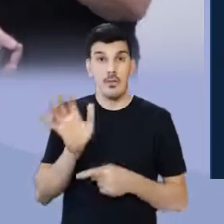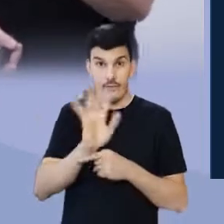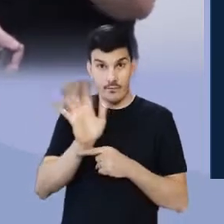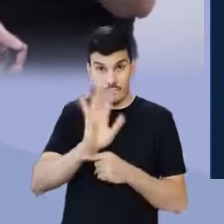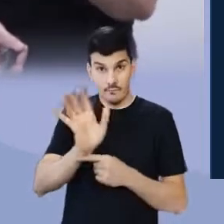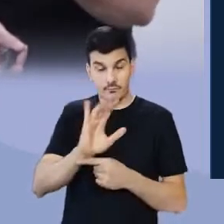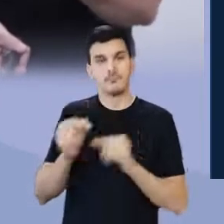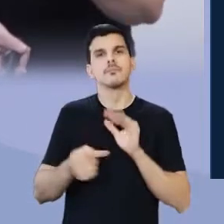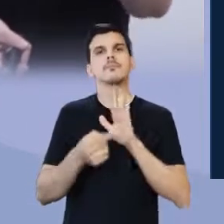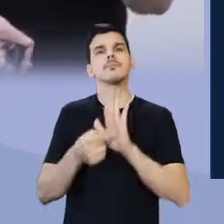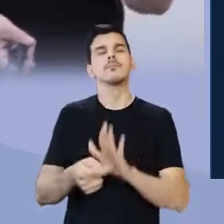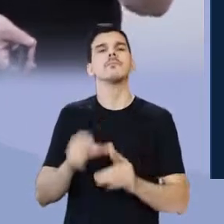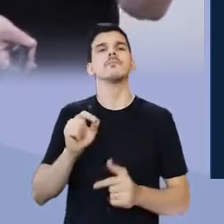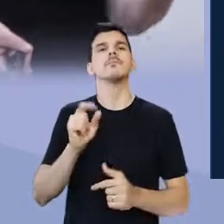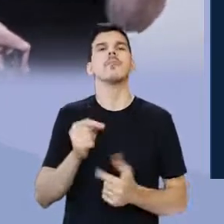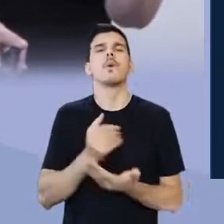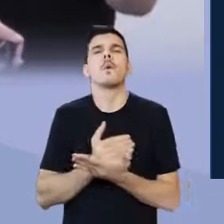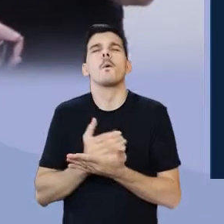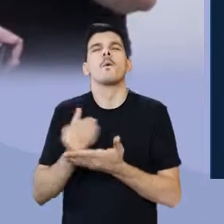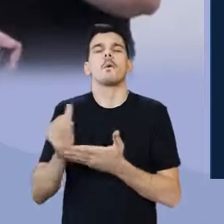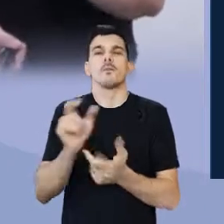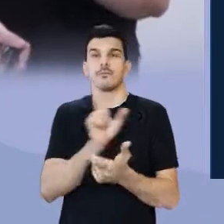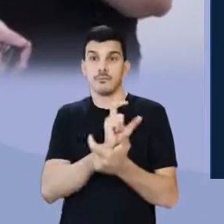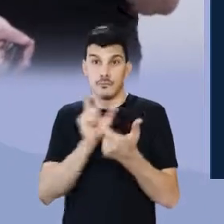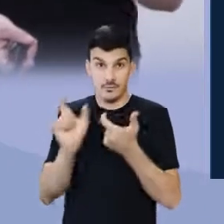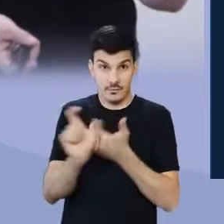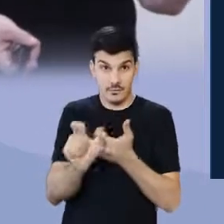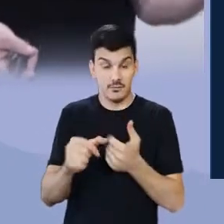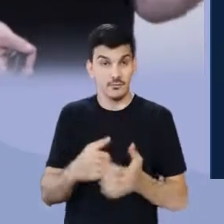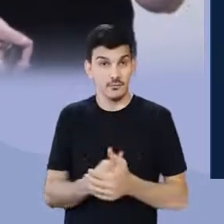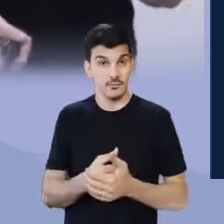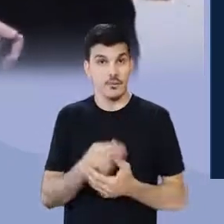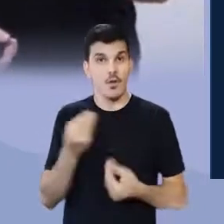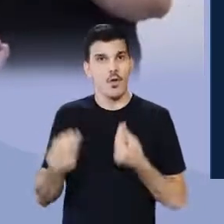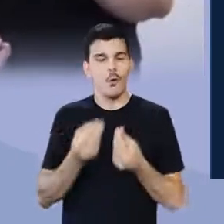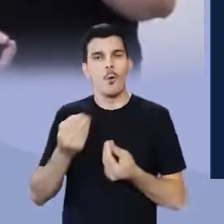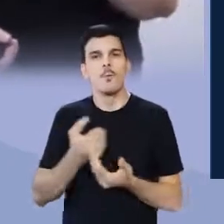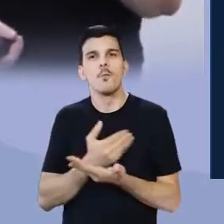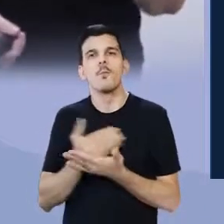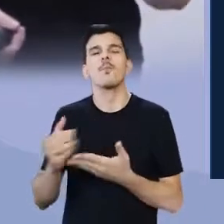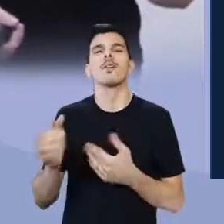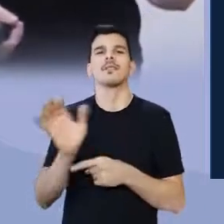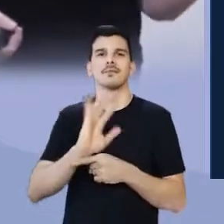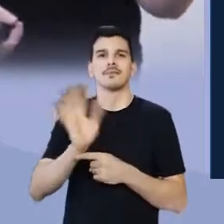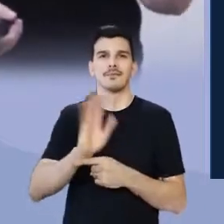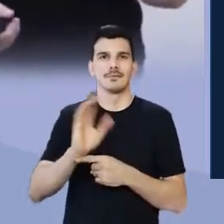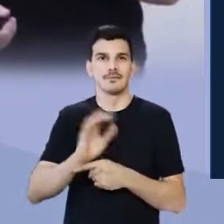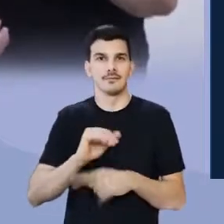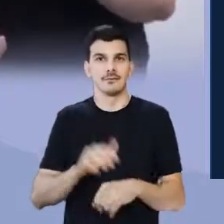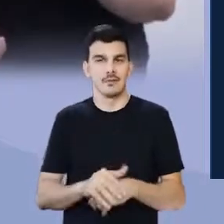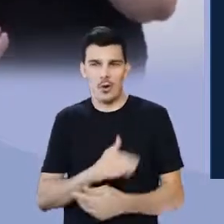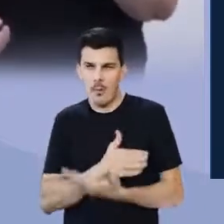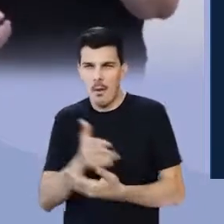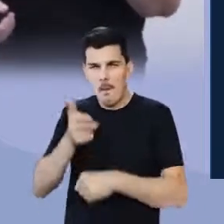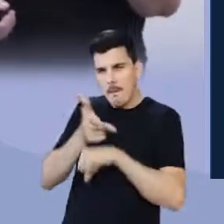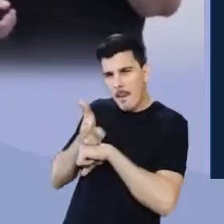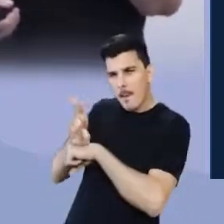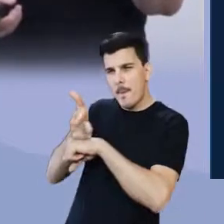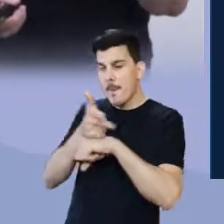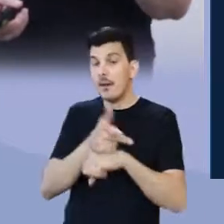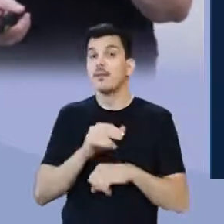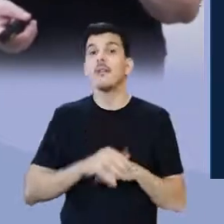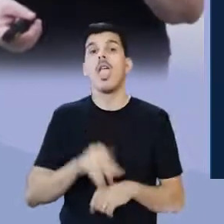filme, mostra o nascimento do filme, o nascimento do cinema, o nascimento das filmagens.